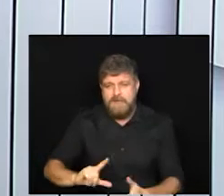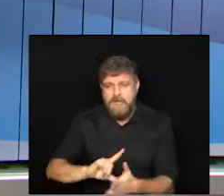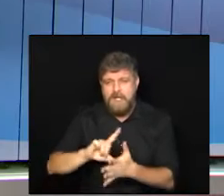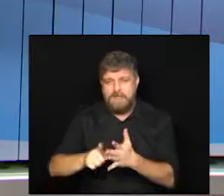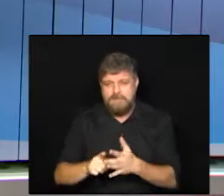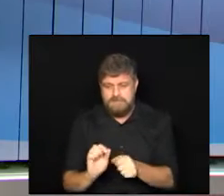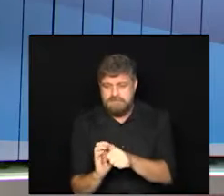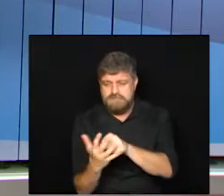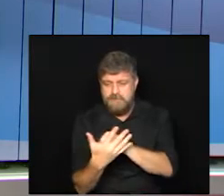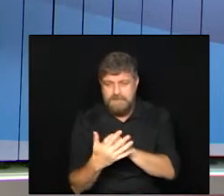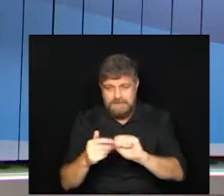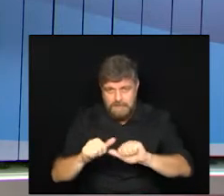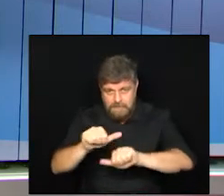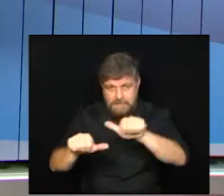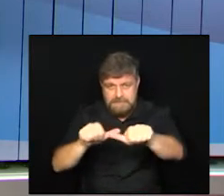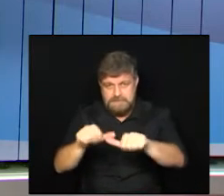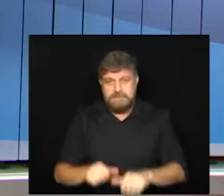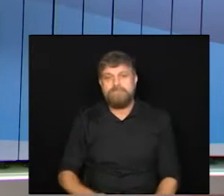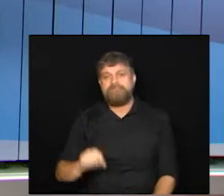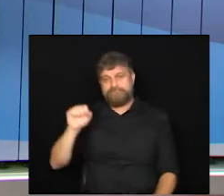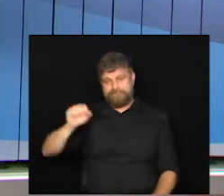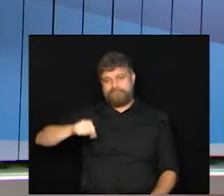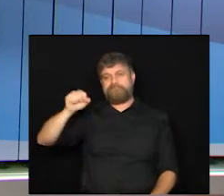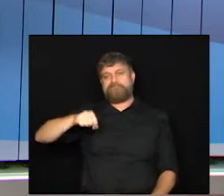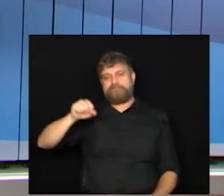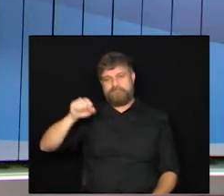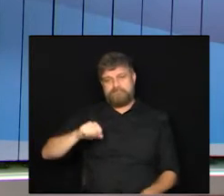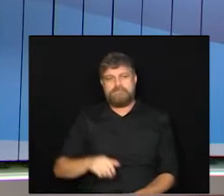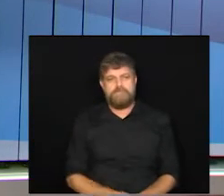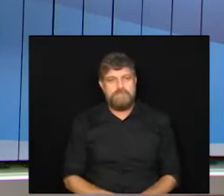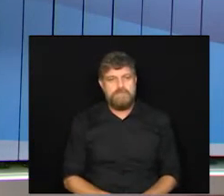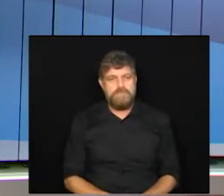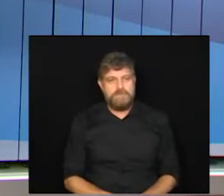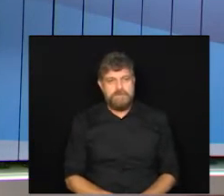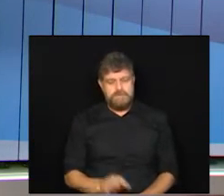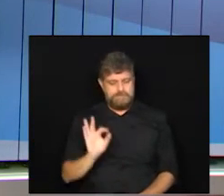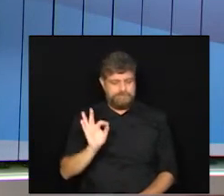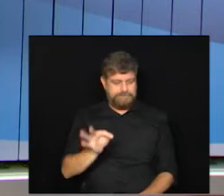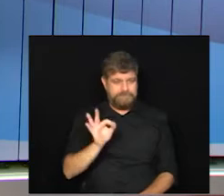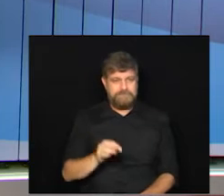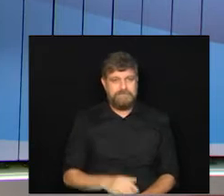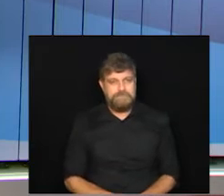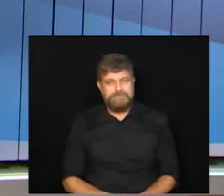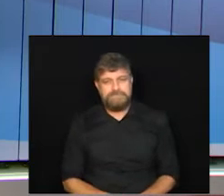SARS-CoV é isso? isso isso mesmo tá certo então